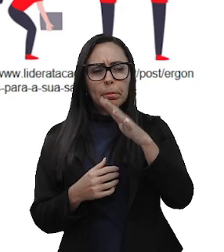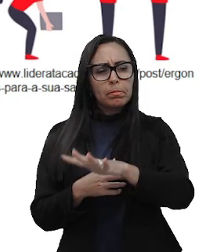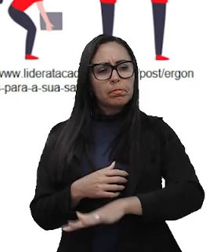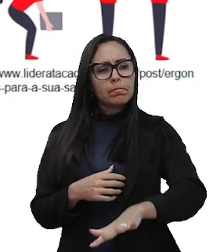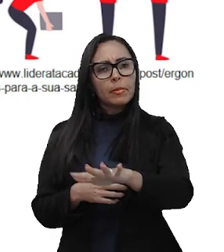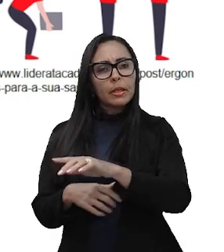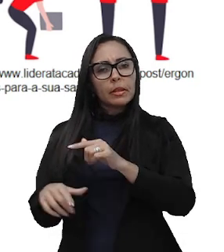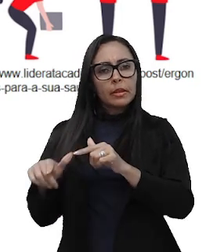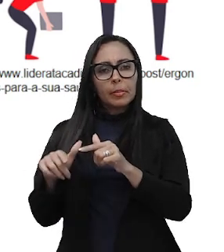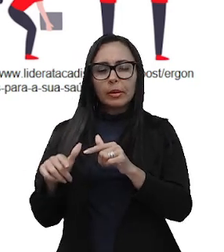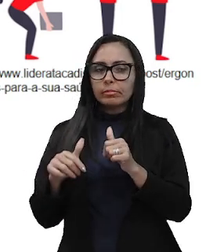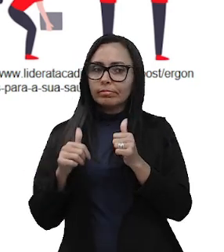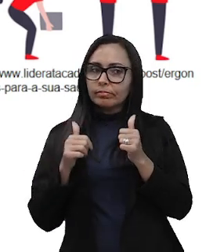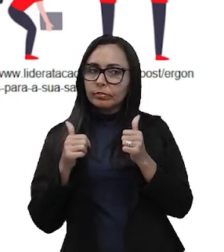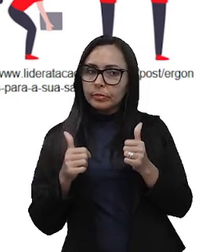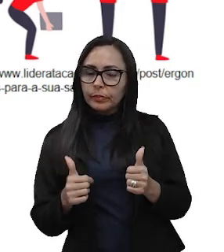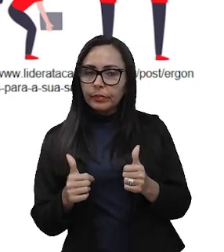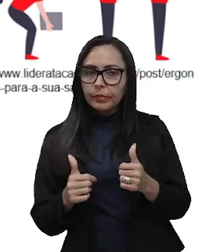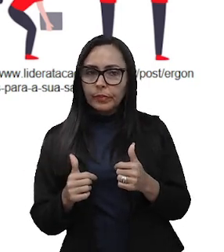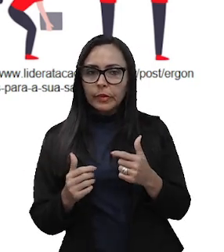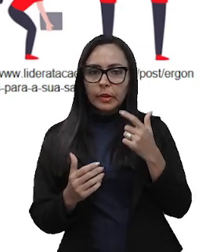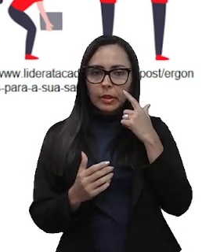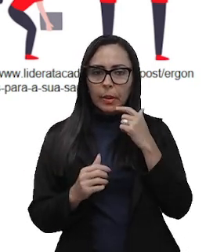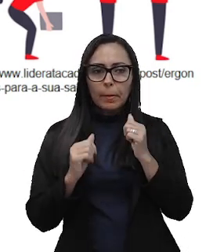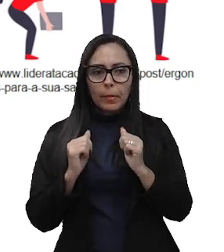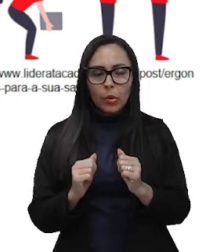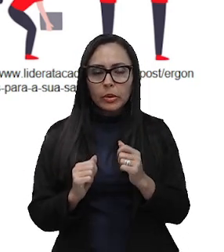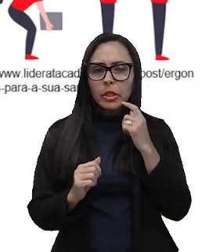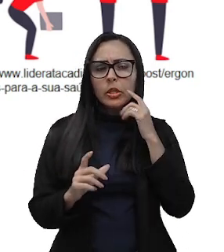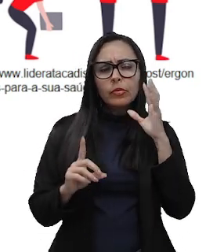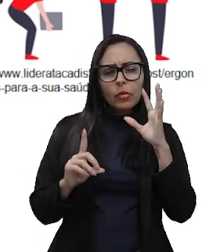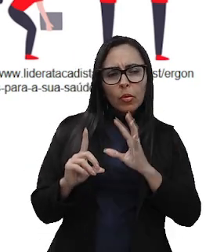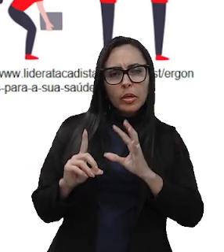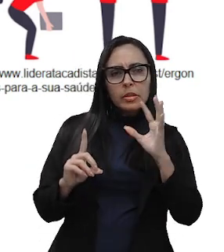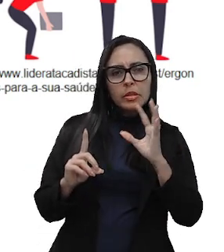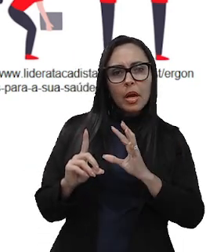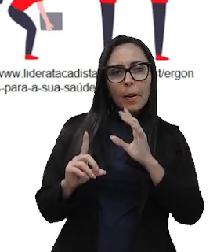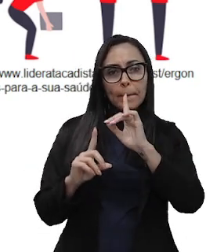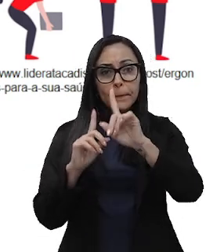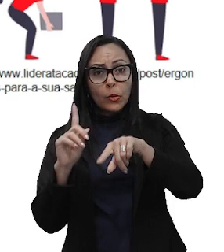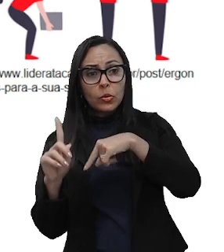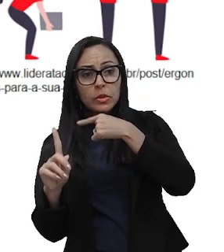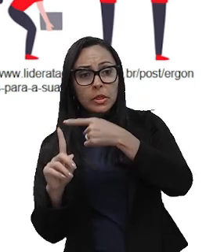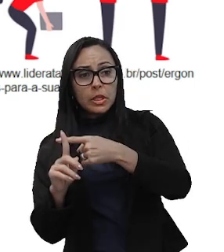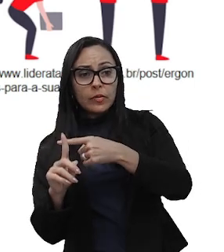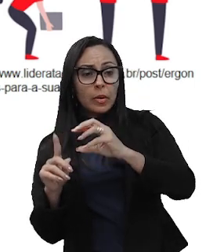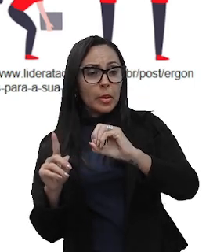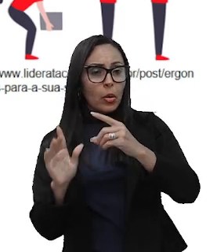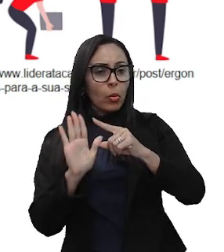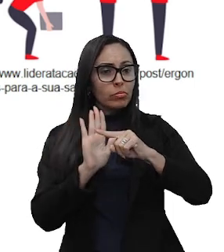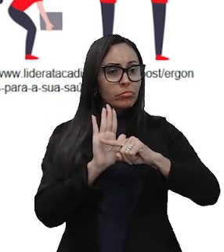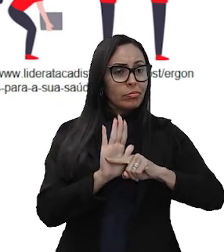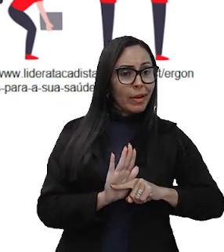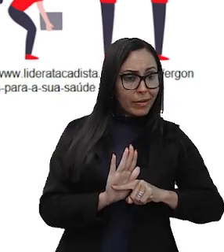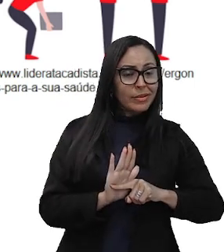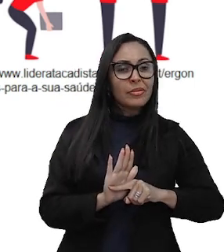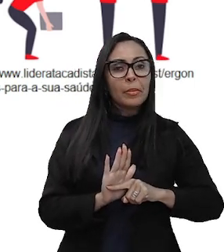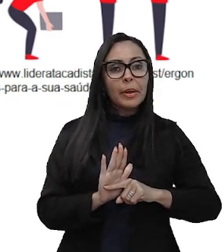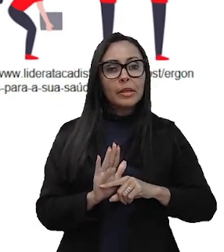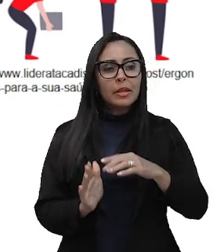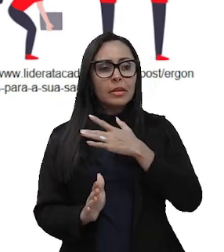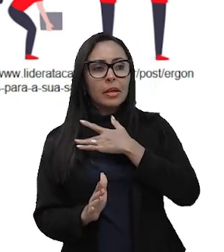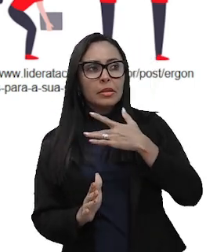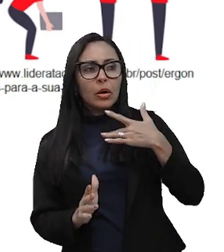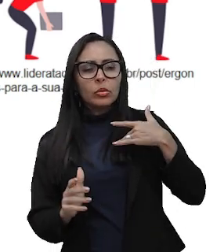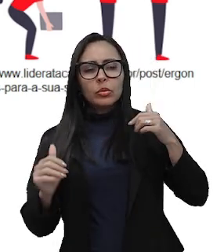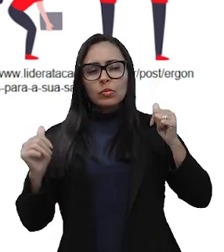trabalho, certo? Esses posicionamentos, eles podem influenciar positivamente ou negativamente na saúde e